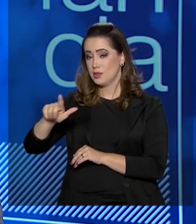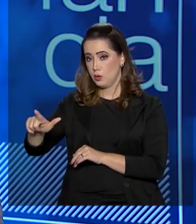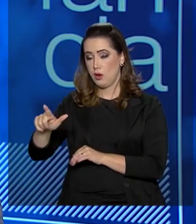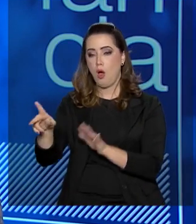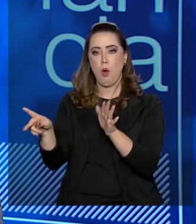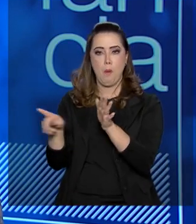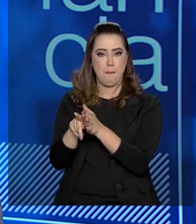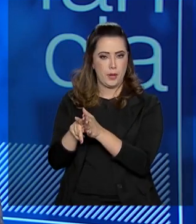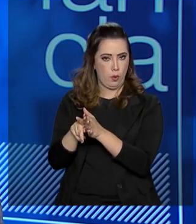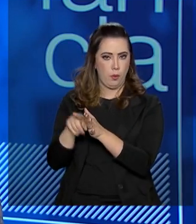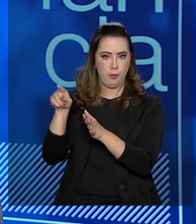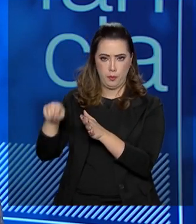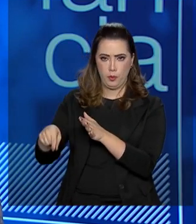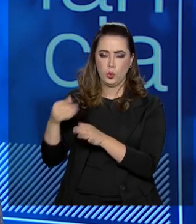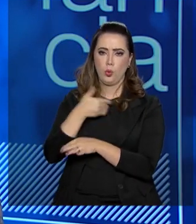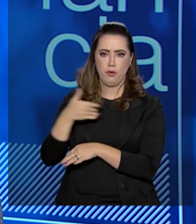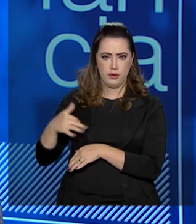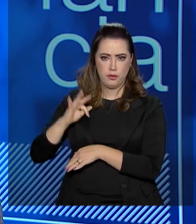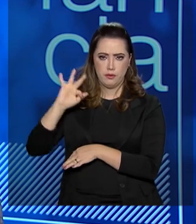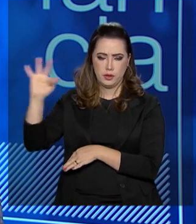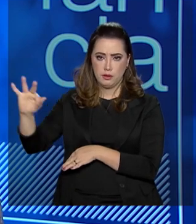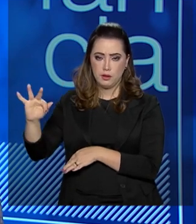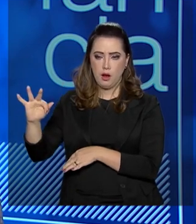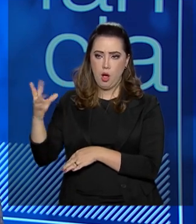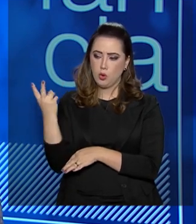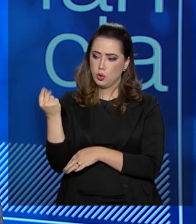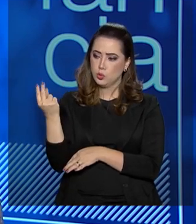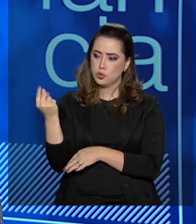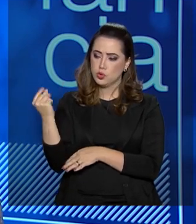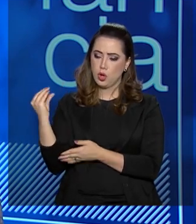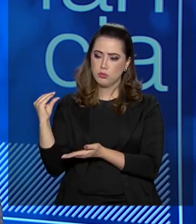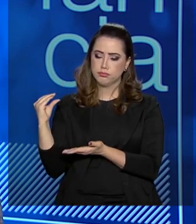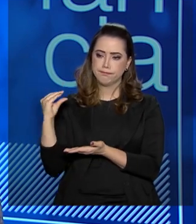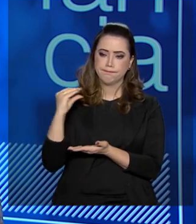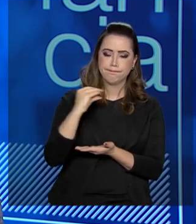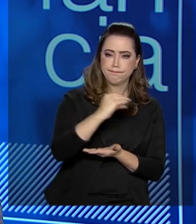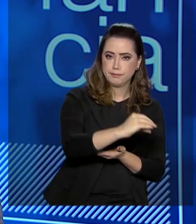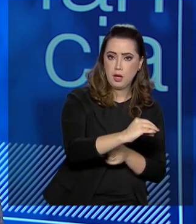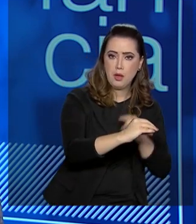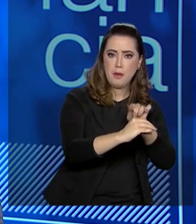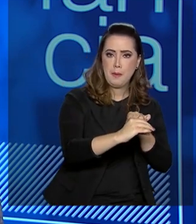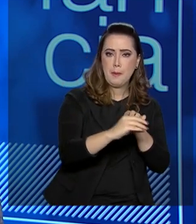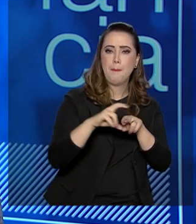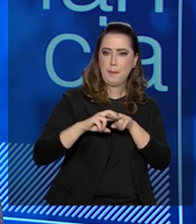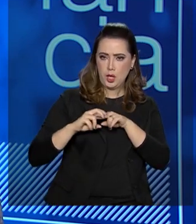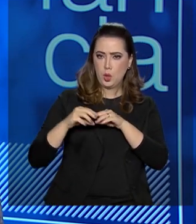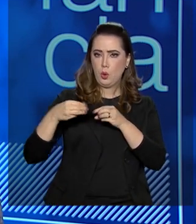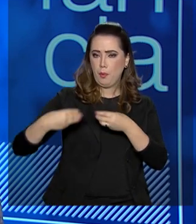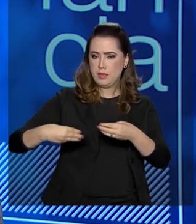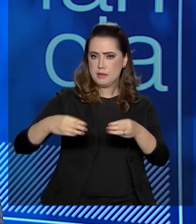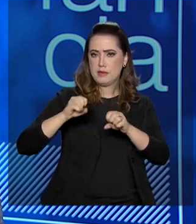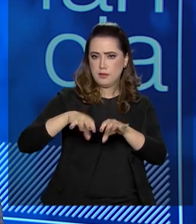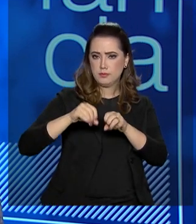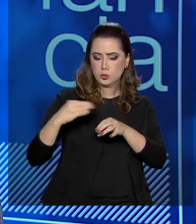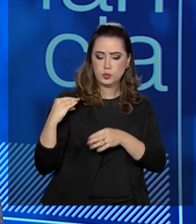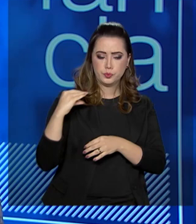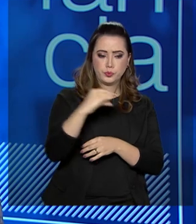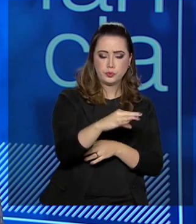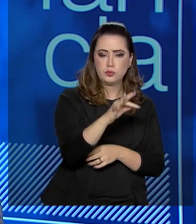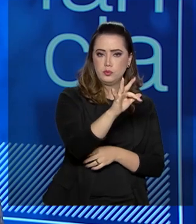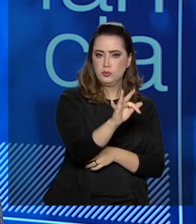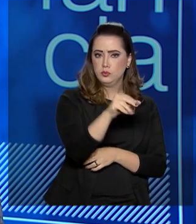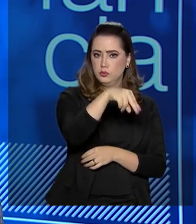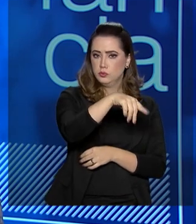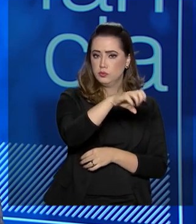de Estilo Nacional e essa dotação, através do MEC, nós recebemos para prestar contas, para entregar, para